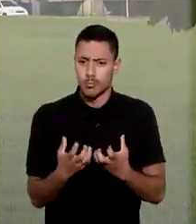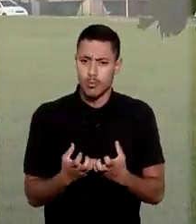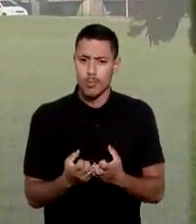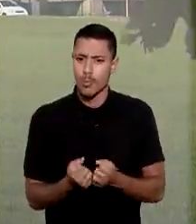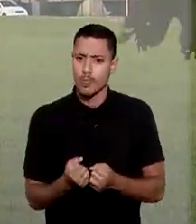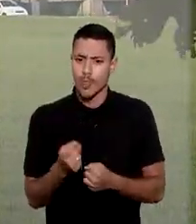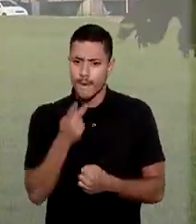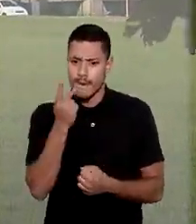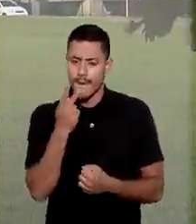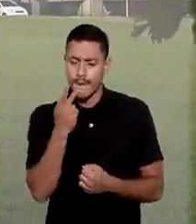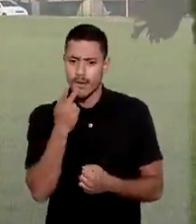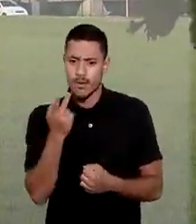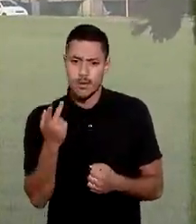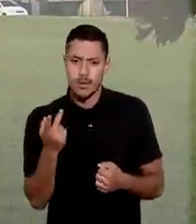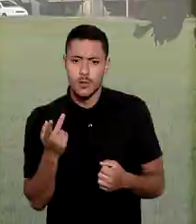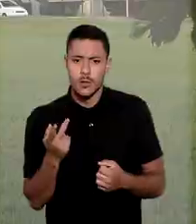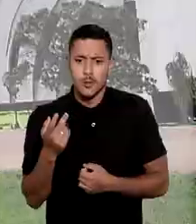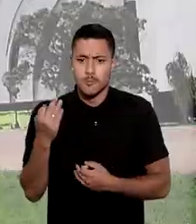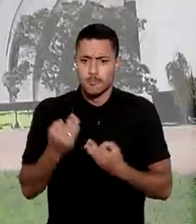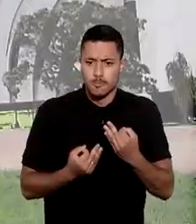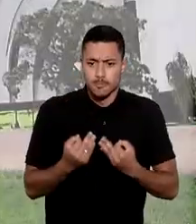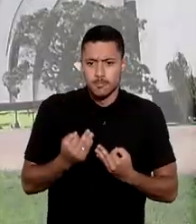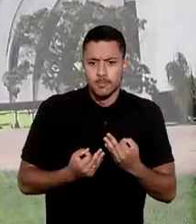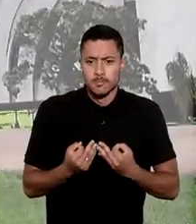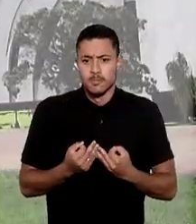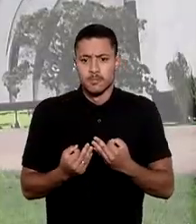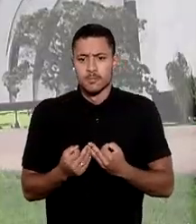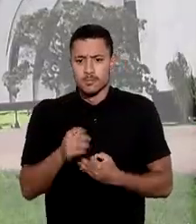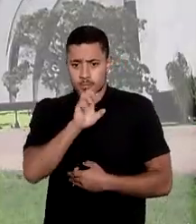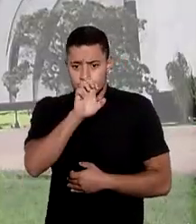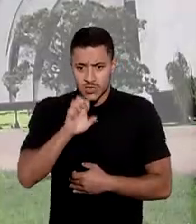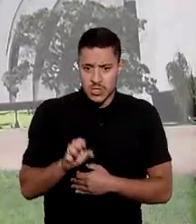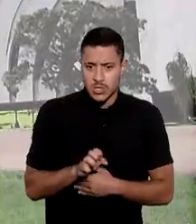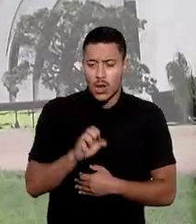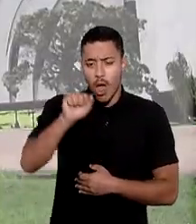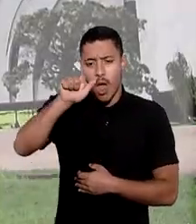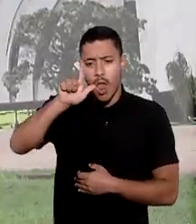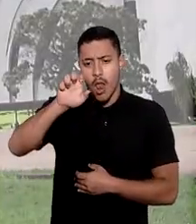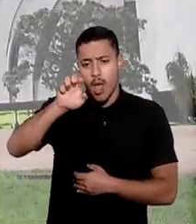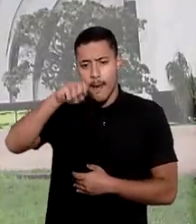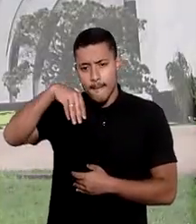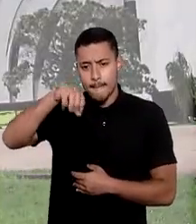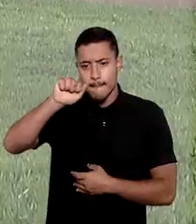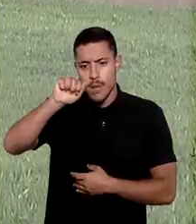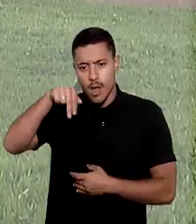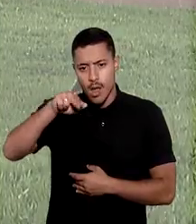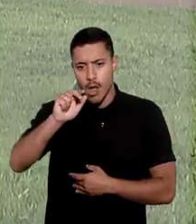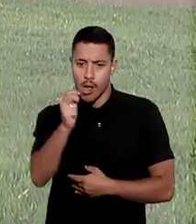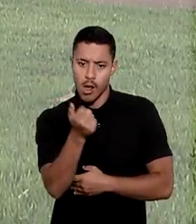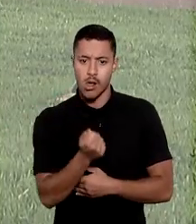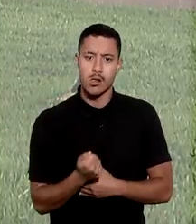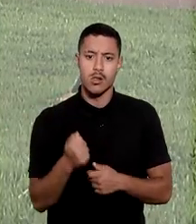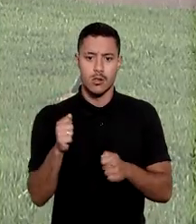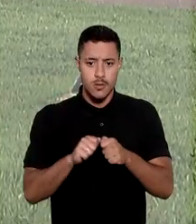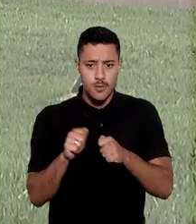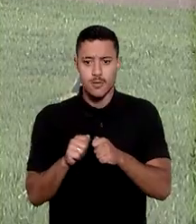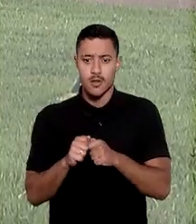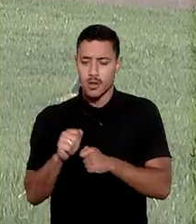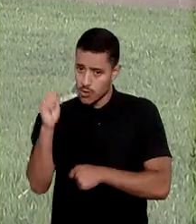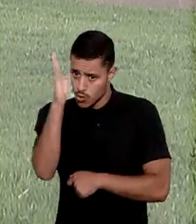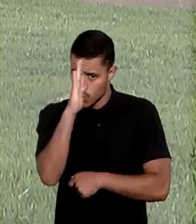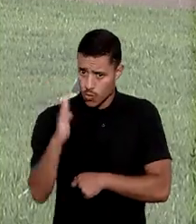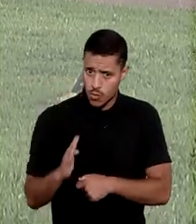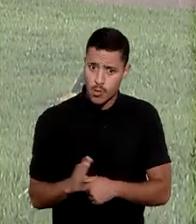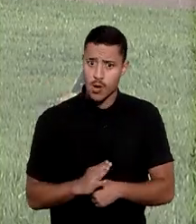relativizar a imunidade de jurisdição de Estado estrangeiro em caso de atos ilícitos praticados no território nacional